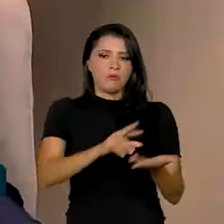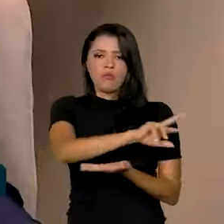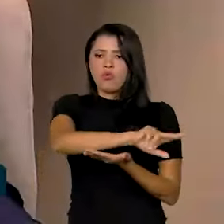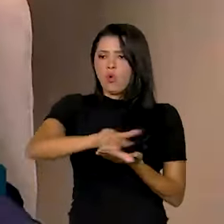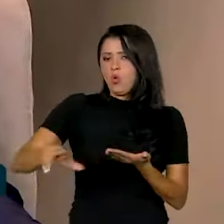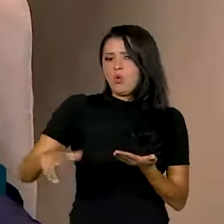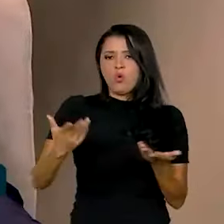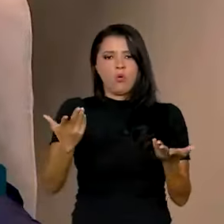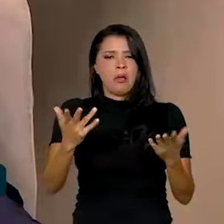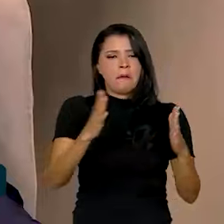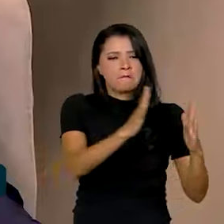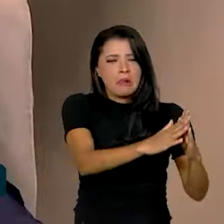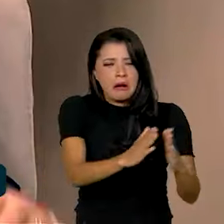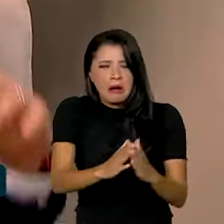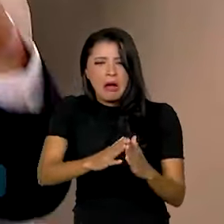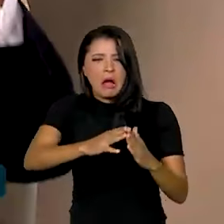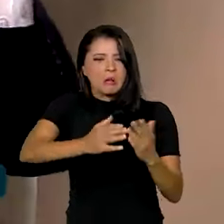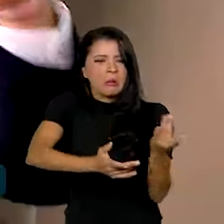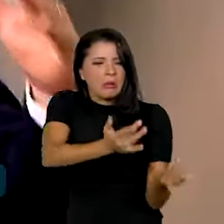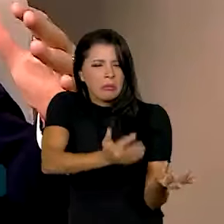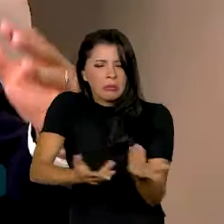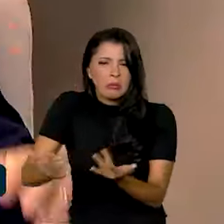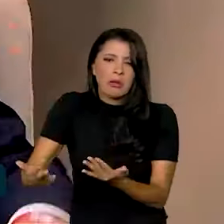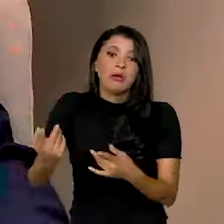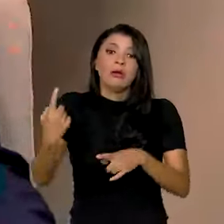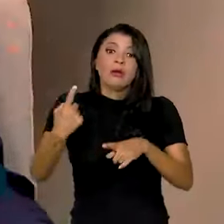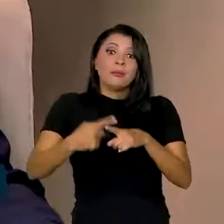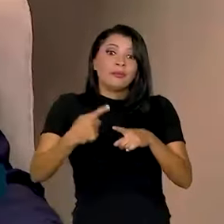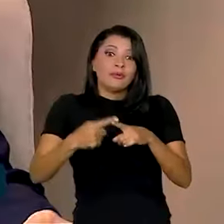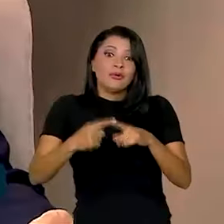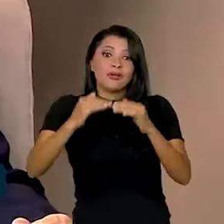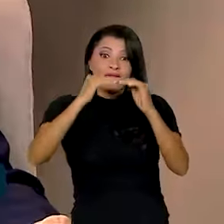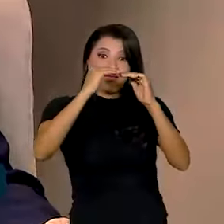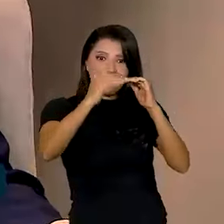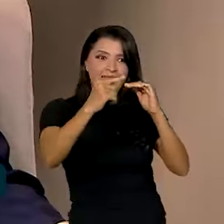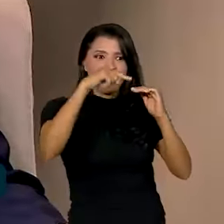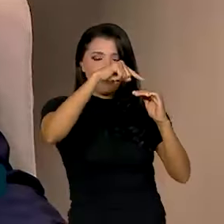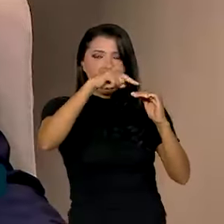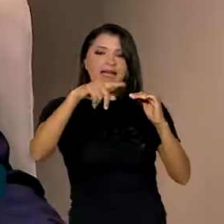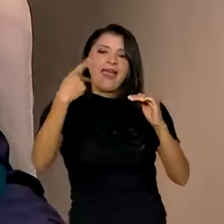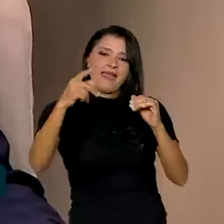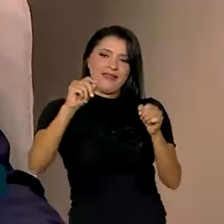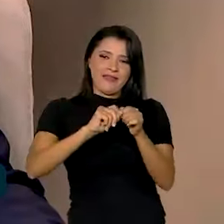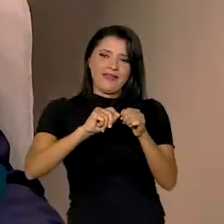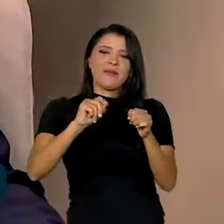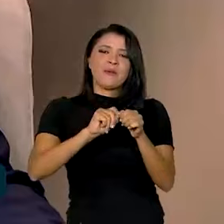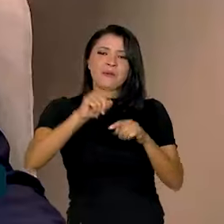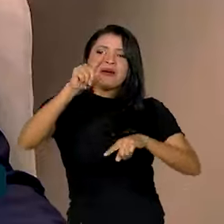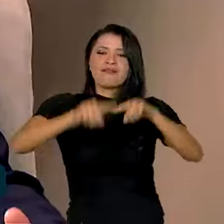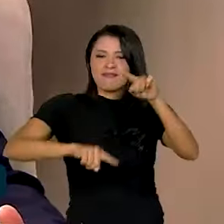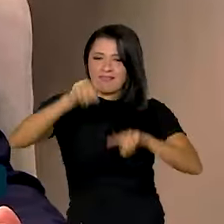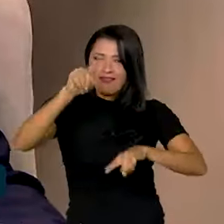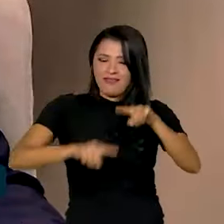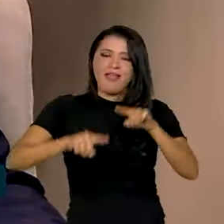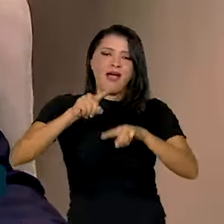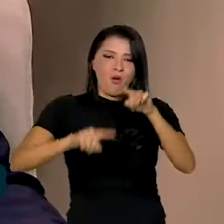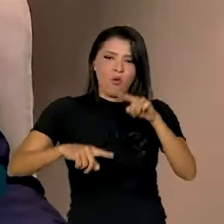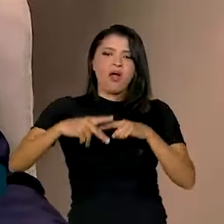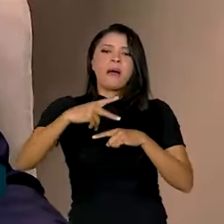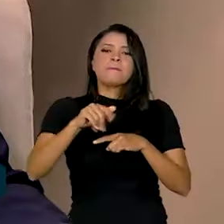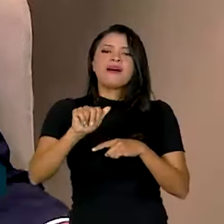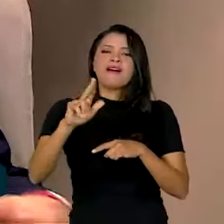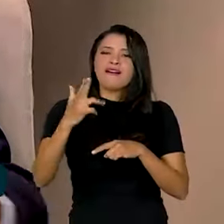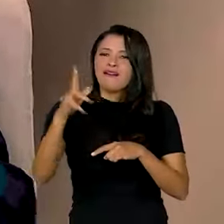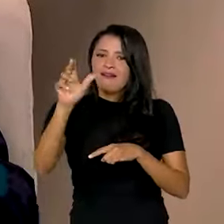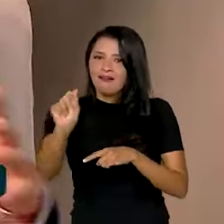barracos, né? Porque a cobertura do barraco é feita de palha e